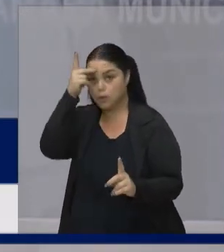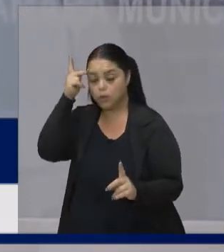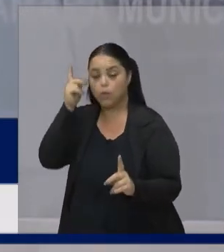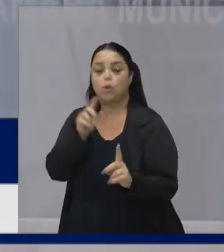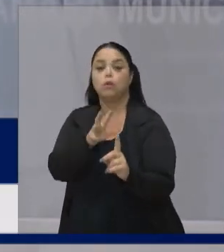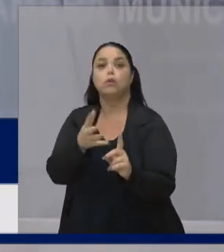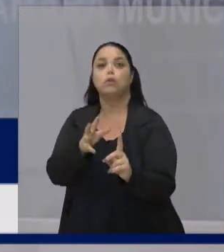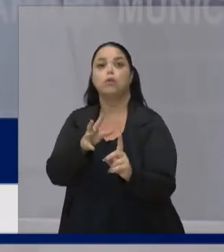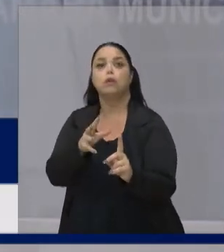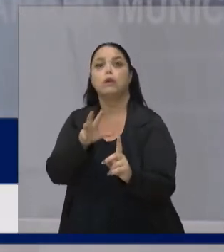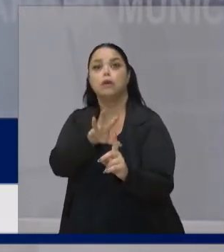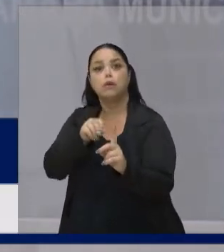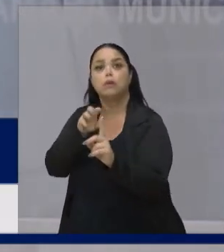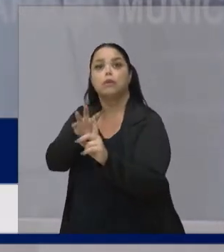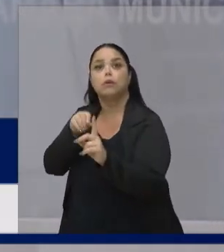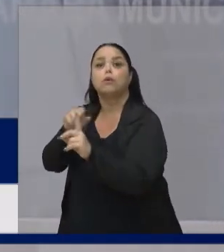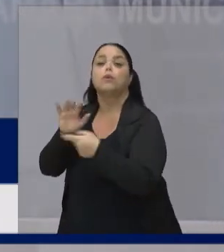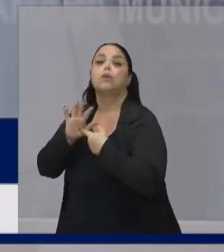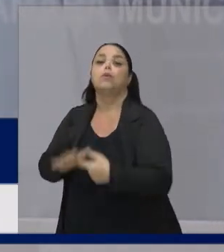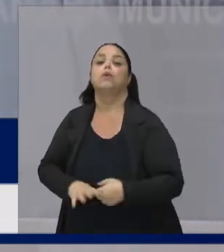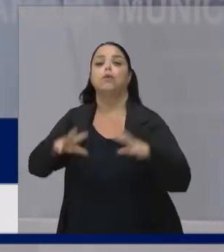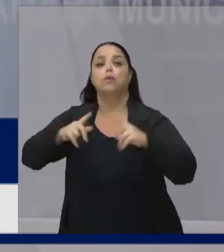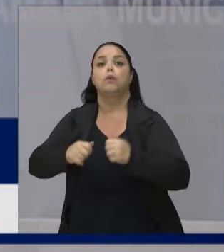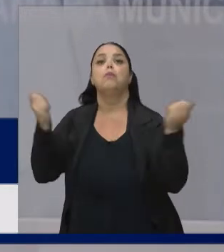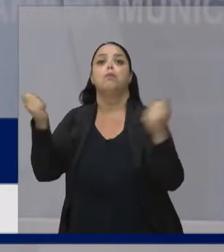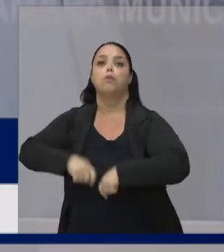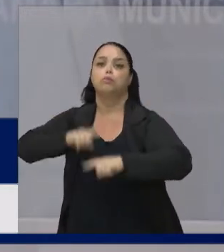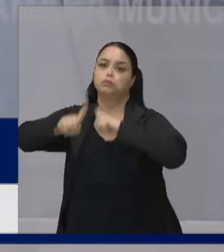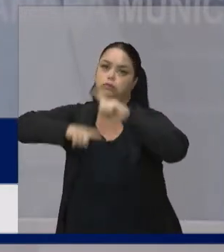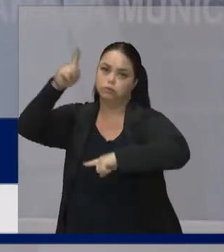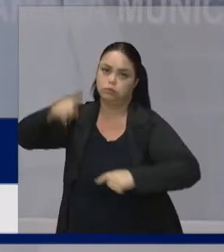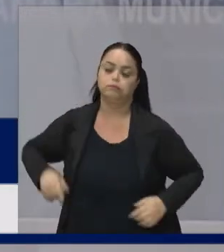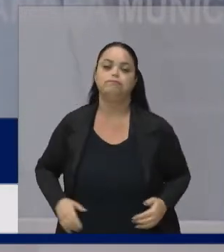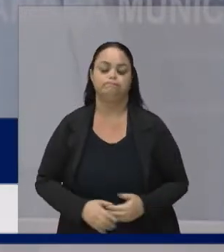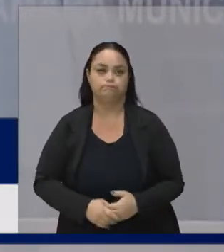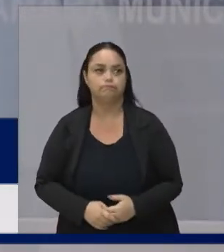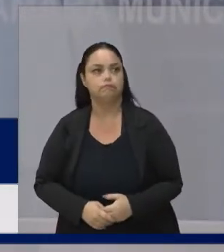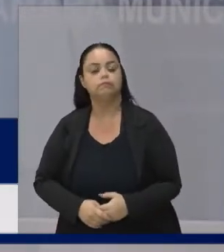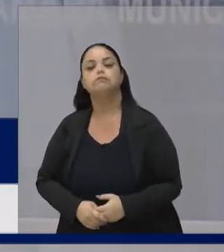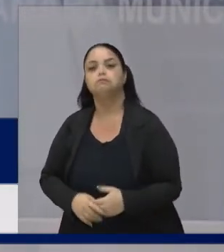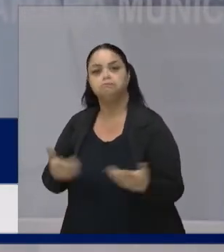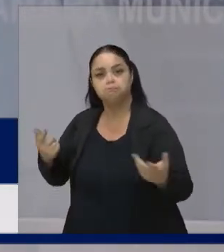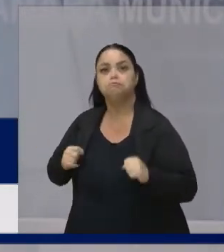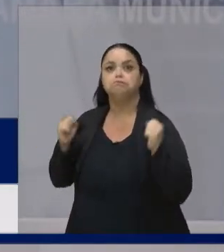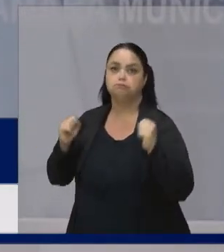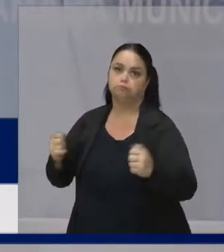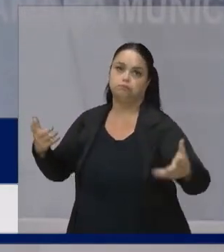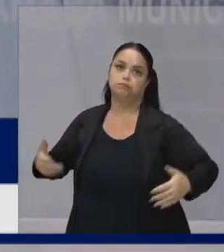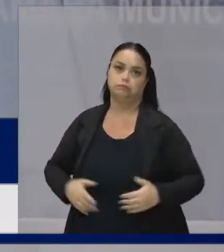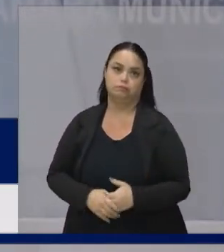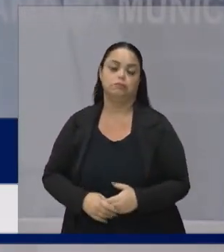No fim de tudo Você mostra Que todos nós Podemos ser Uma inspiração Aonde nós estamos